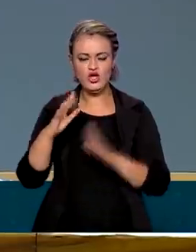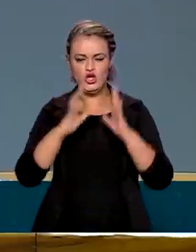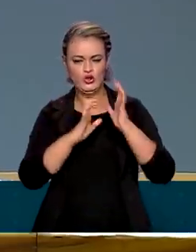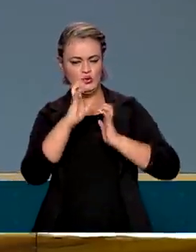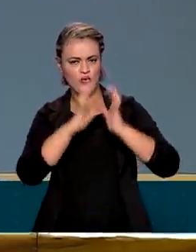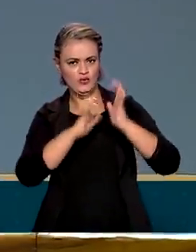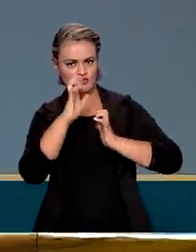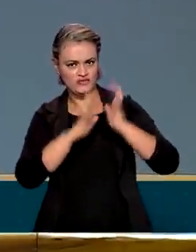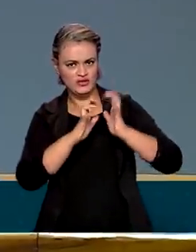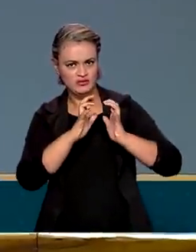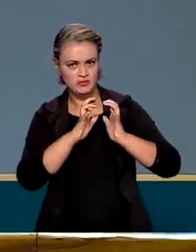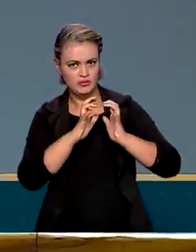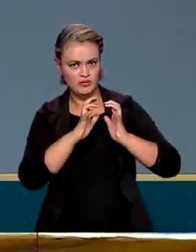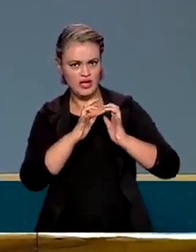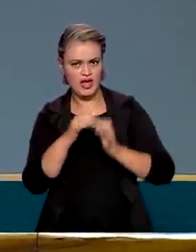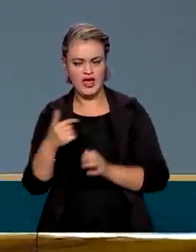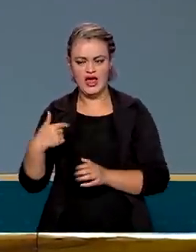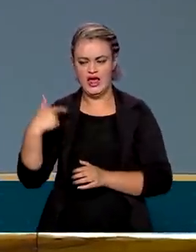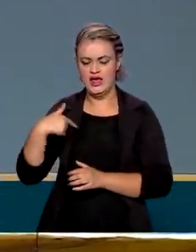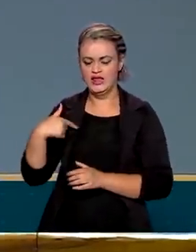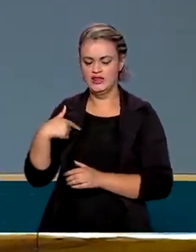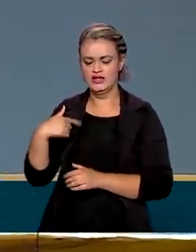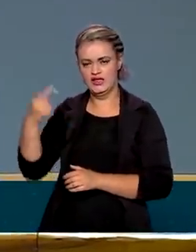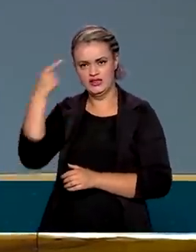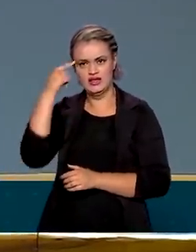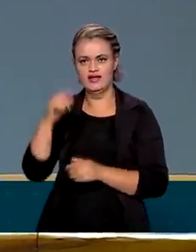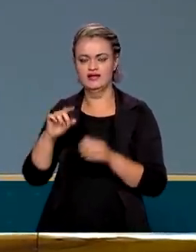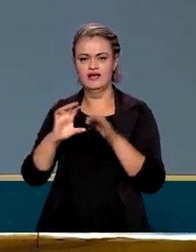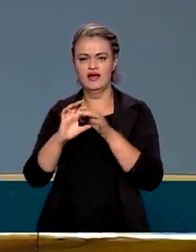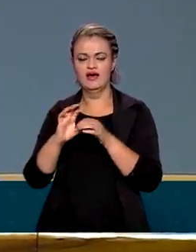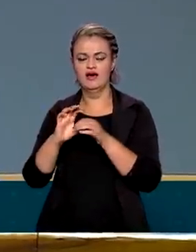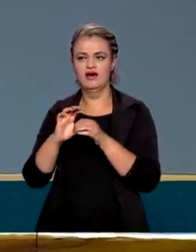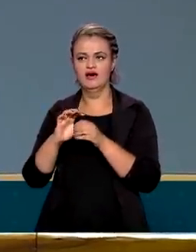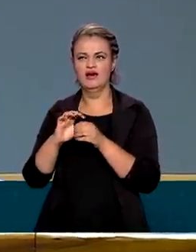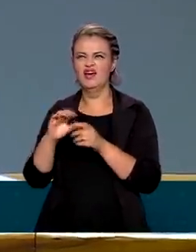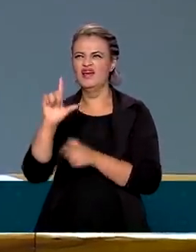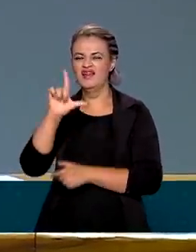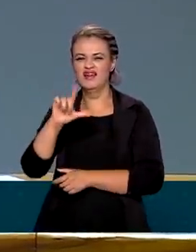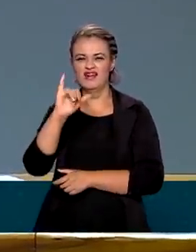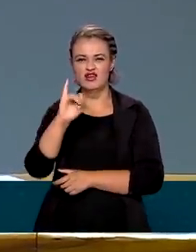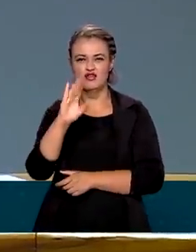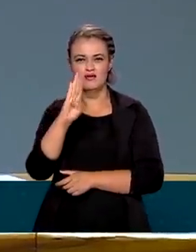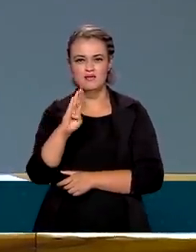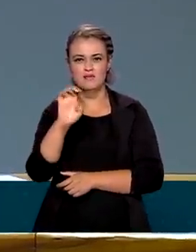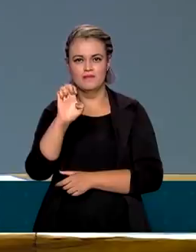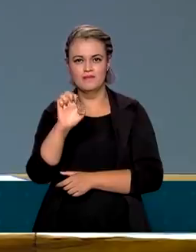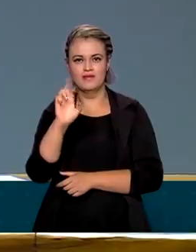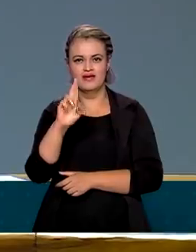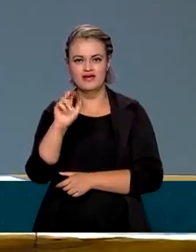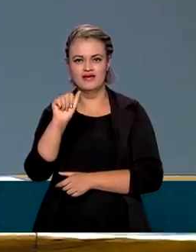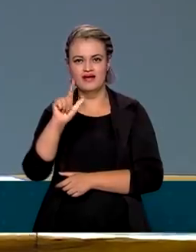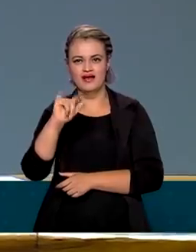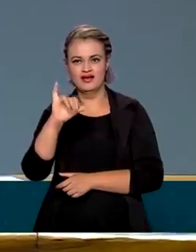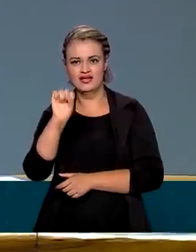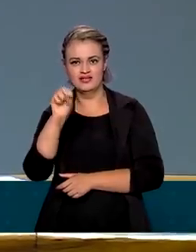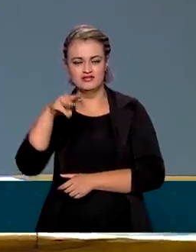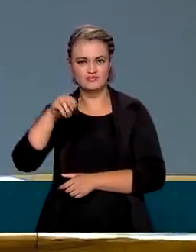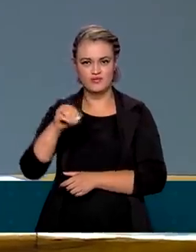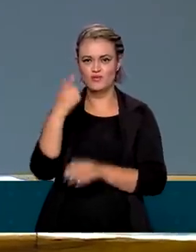conflito entre o liberalismo, ser mais liberal e atender os mais frágeis. Ao contrário,